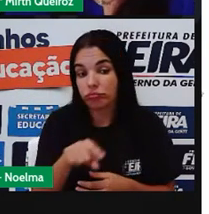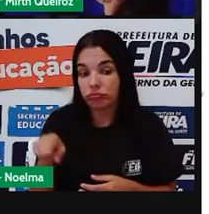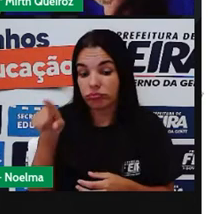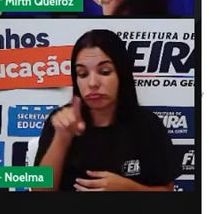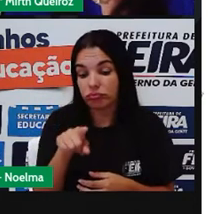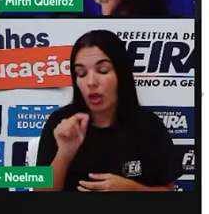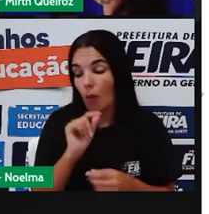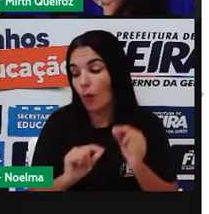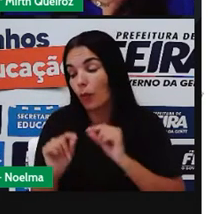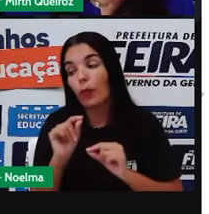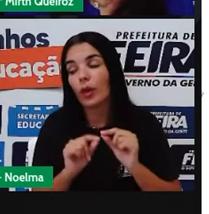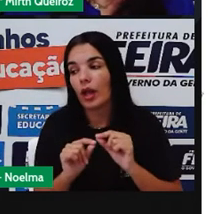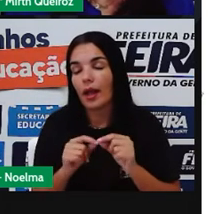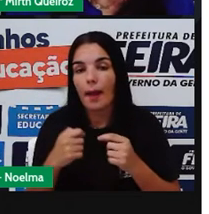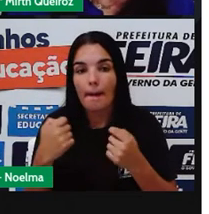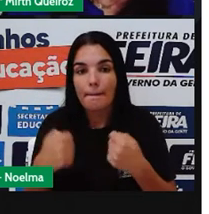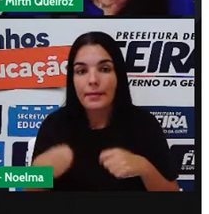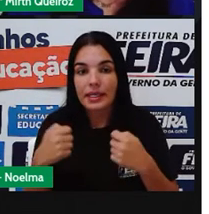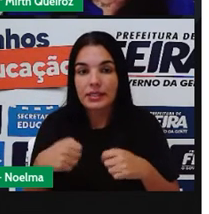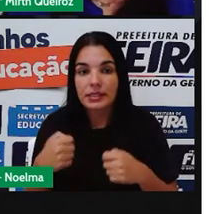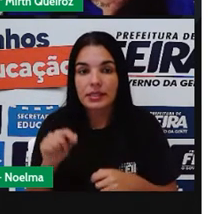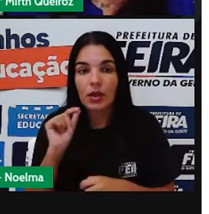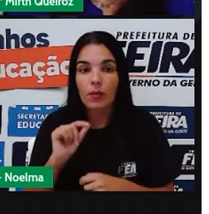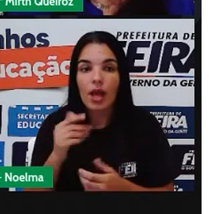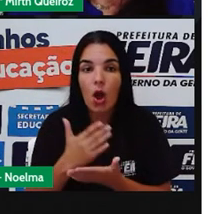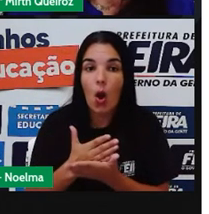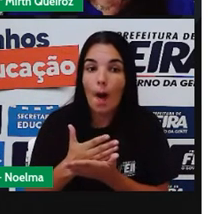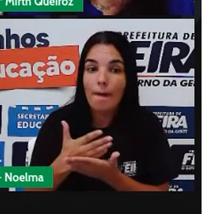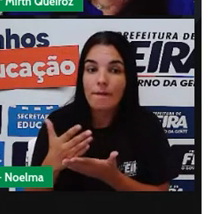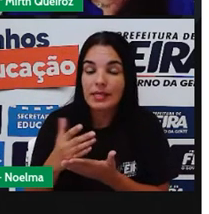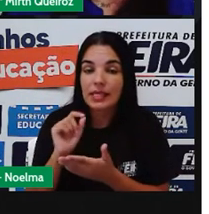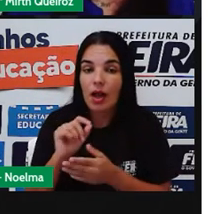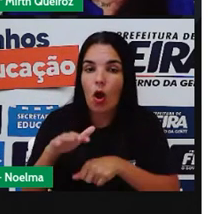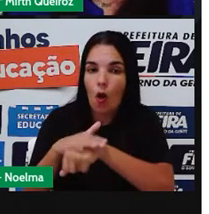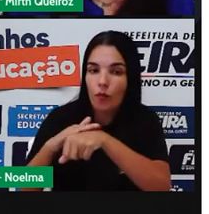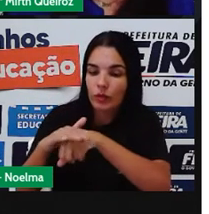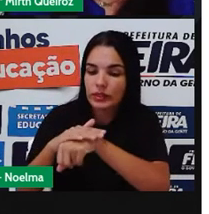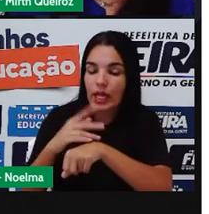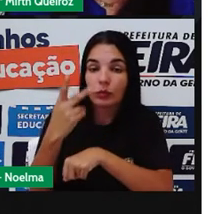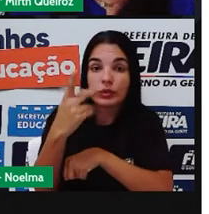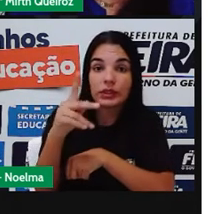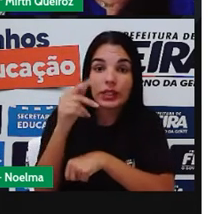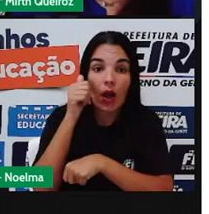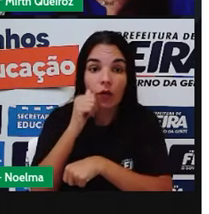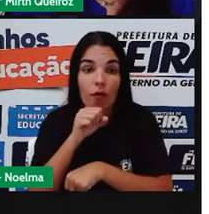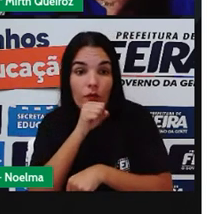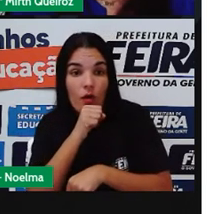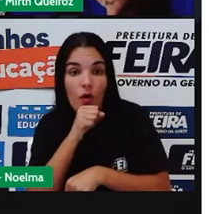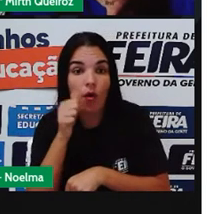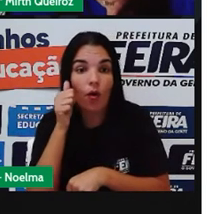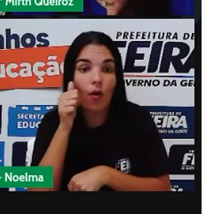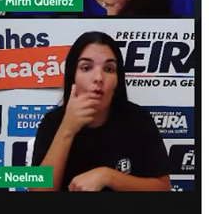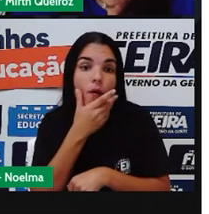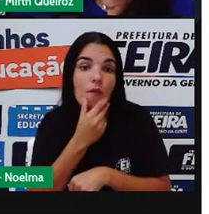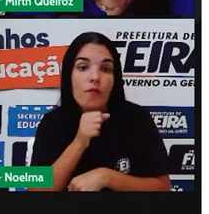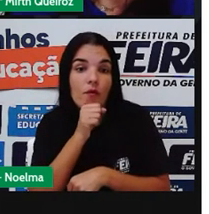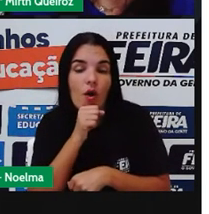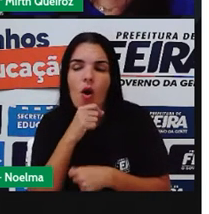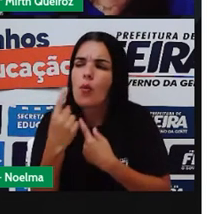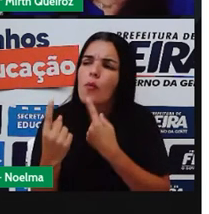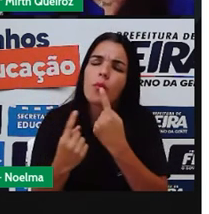Vocês deverão conversar com seus avós Para saber mais né Quais as